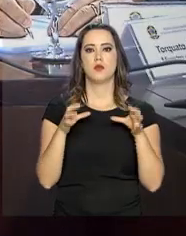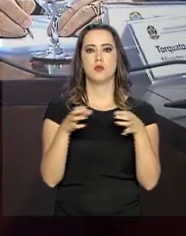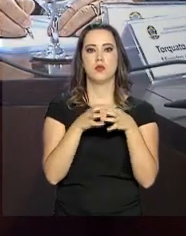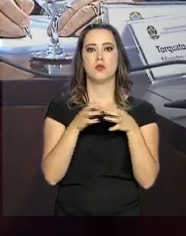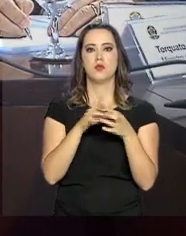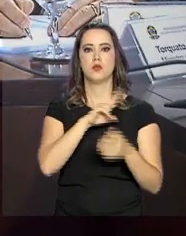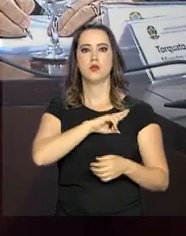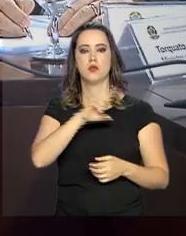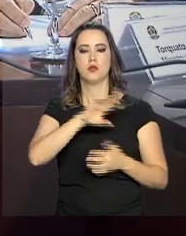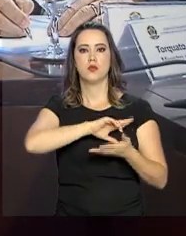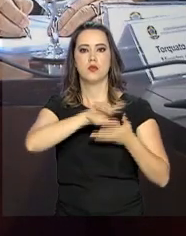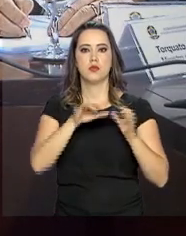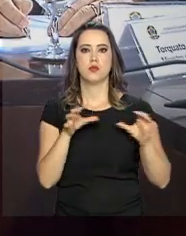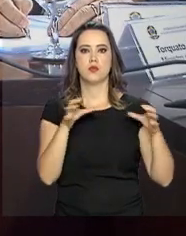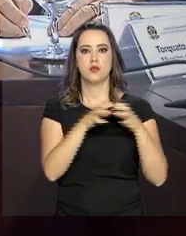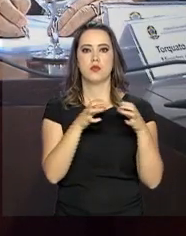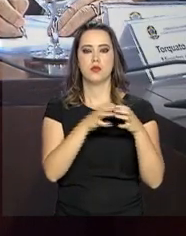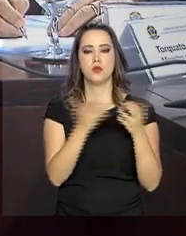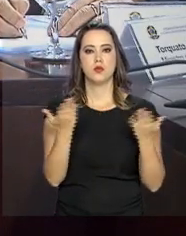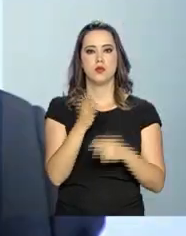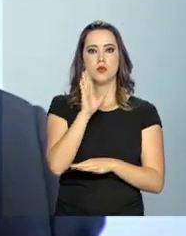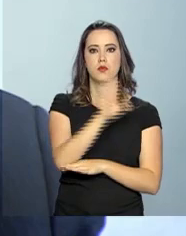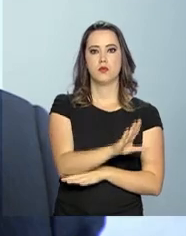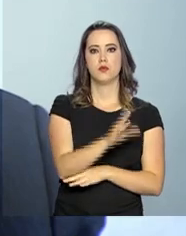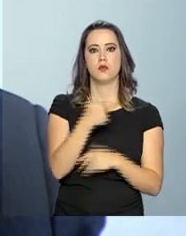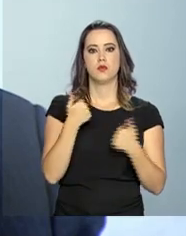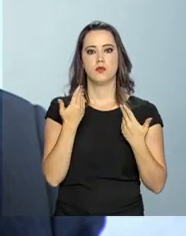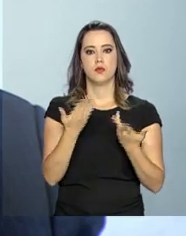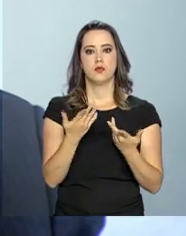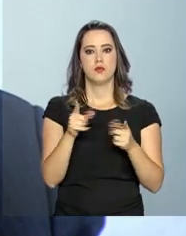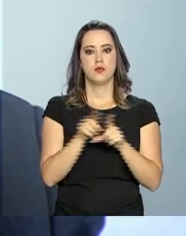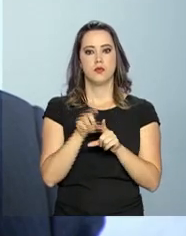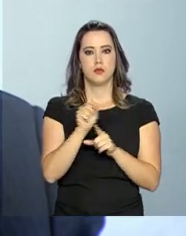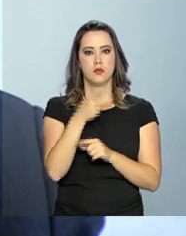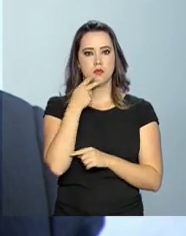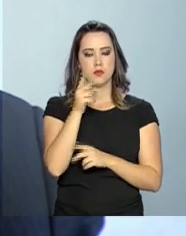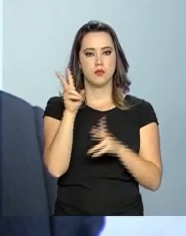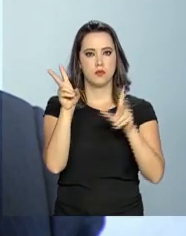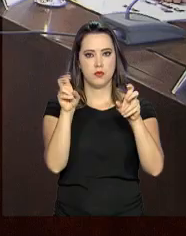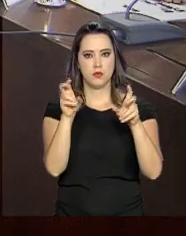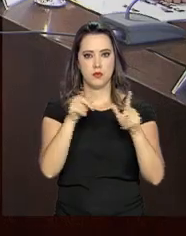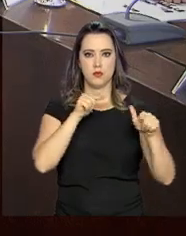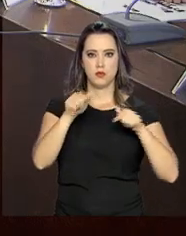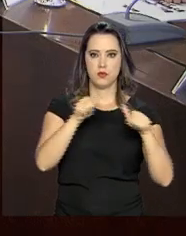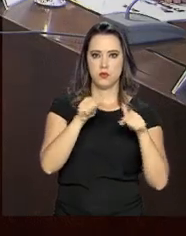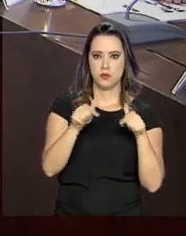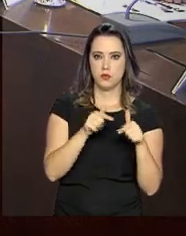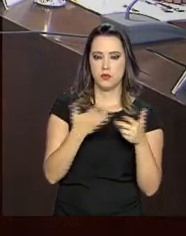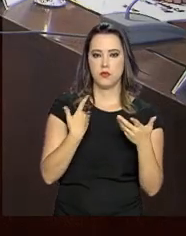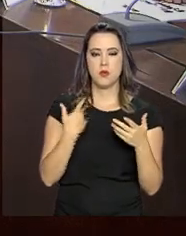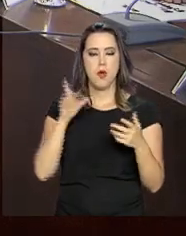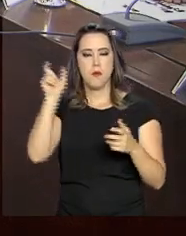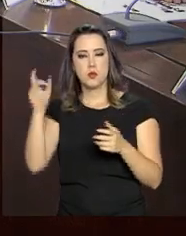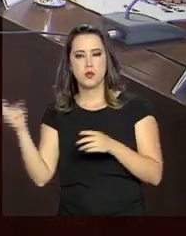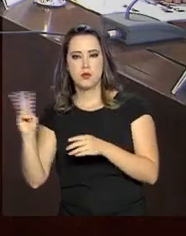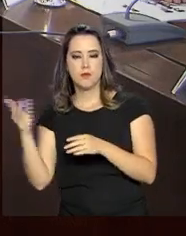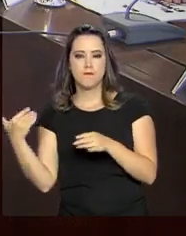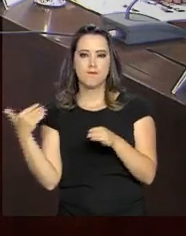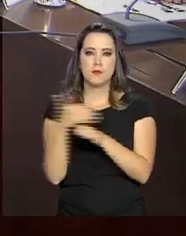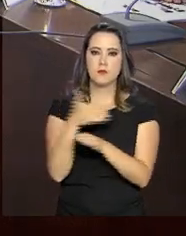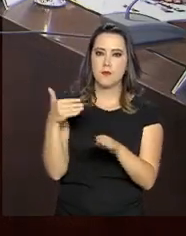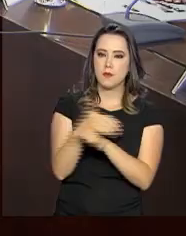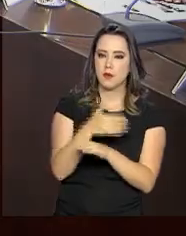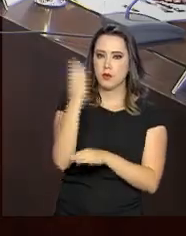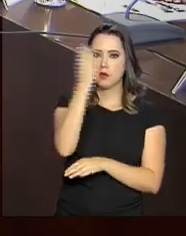representantes de vários setores na tarde de hoje. Eles trataram das ações do governo na questão da imigração dos